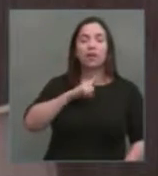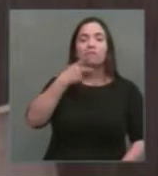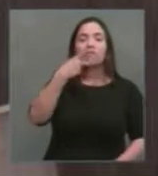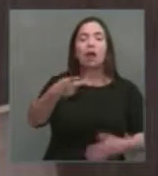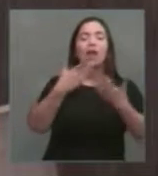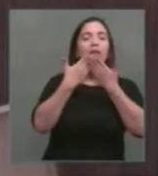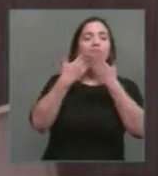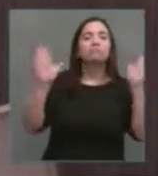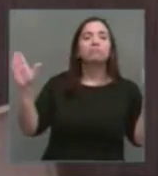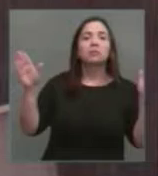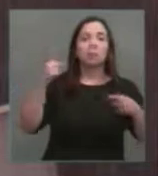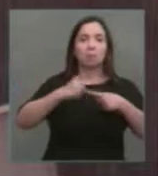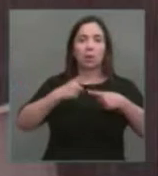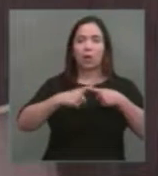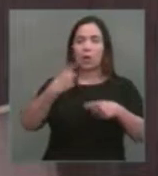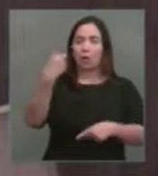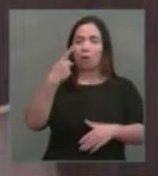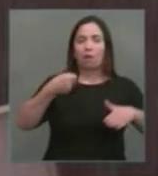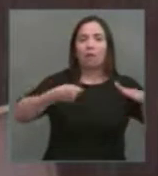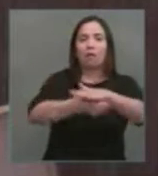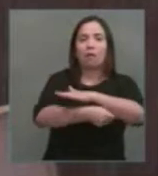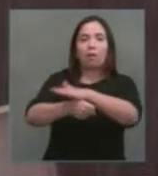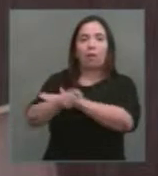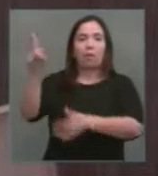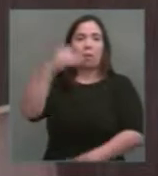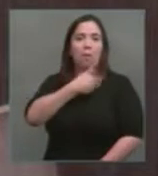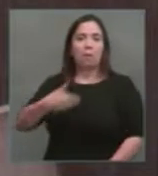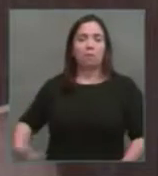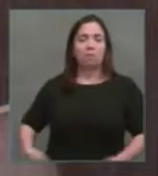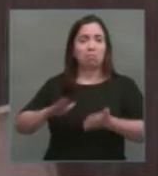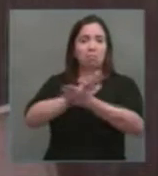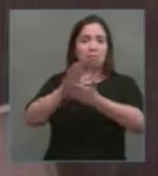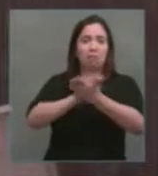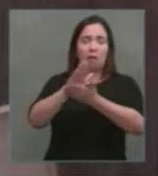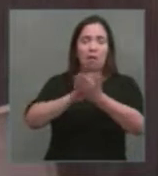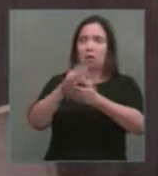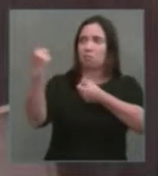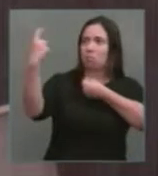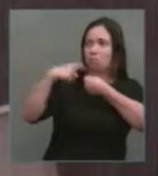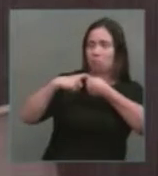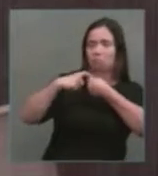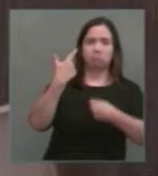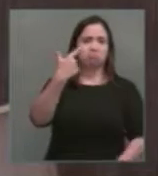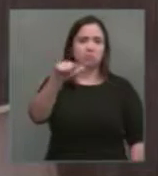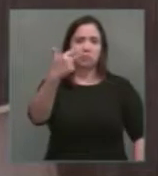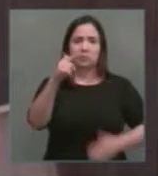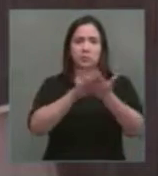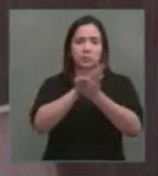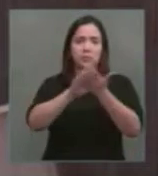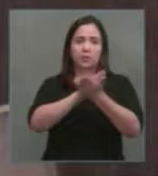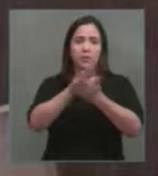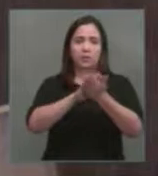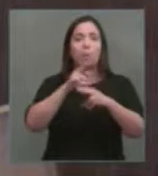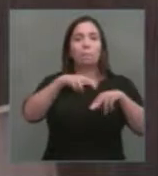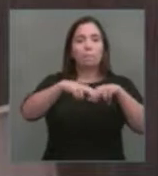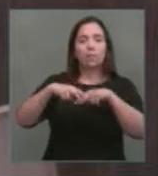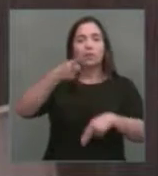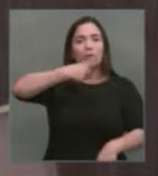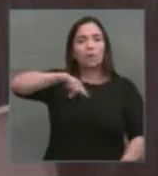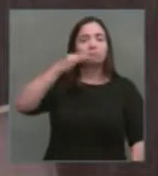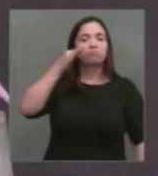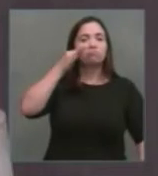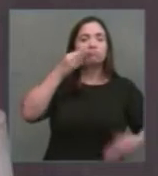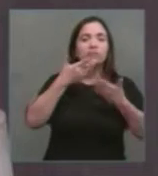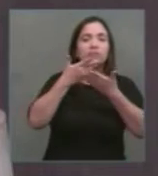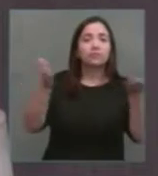nem cargo no governo nós temos, não é verdade? Ninguém está defendendo nada para a gente, porque ninguém tem cargo no governo. Exatamente. Aliás, o governo não me dá nem